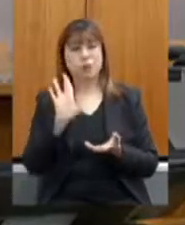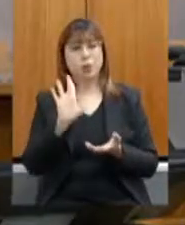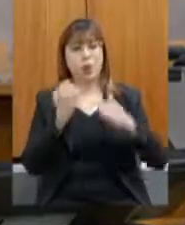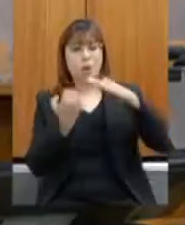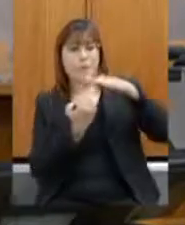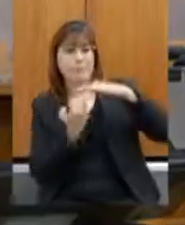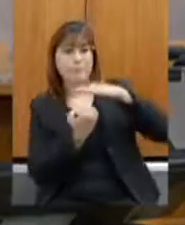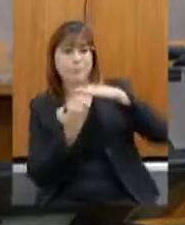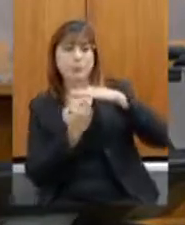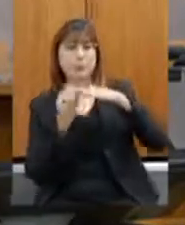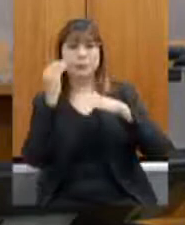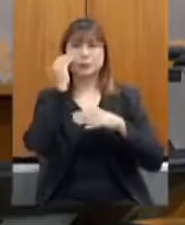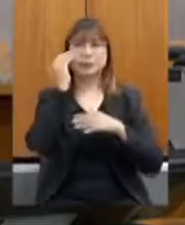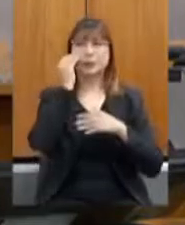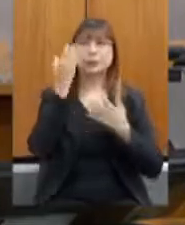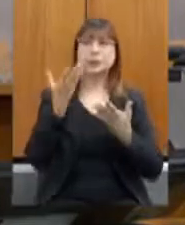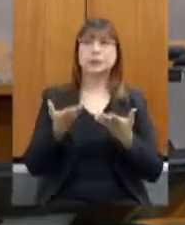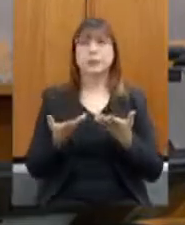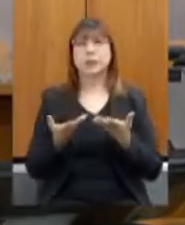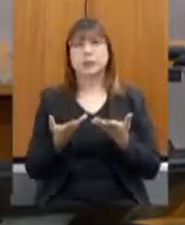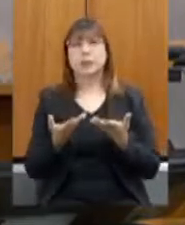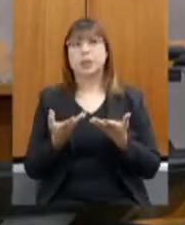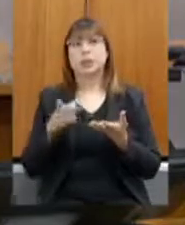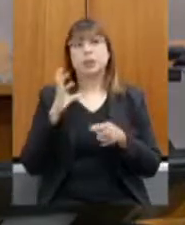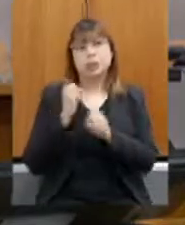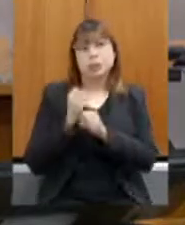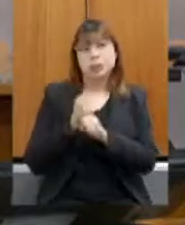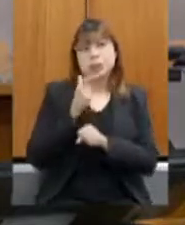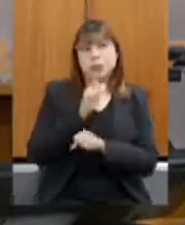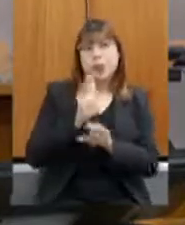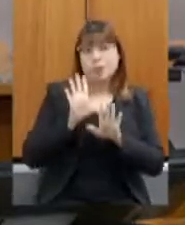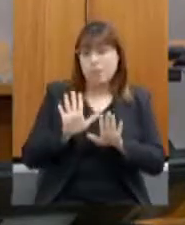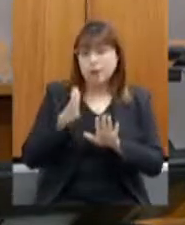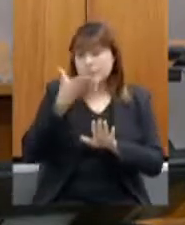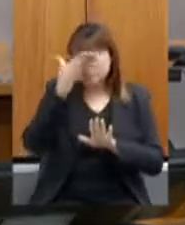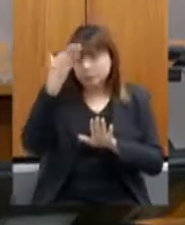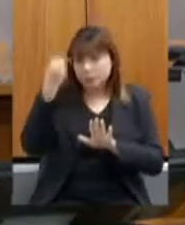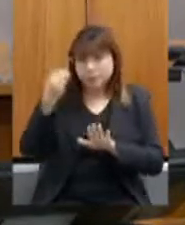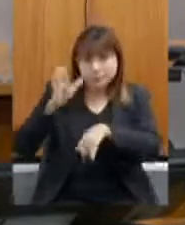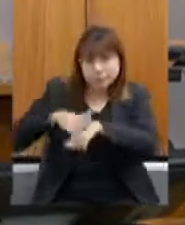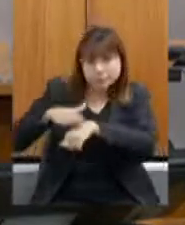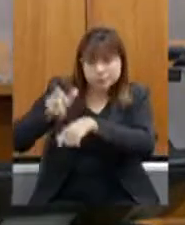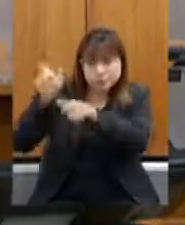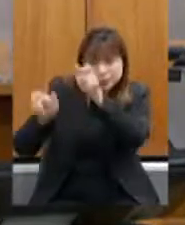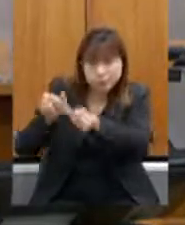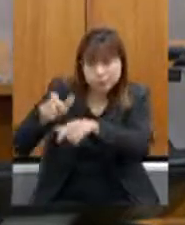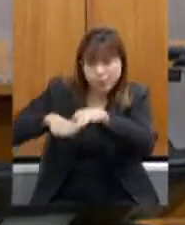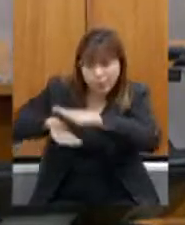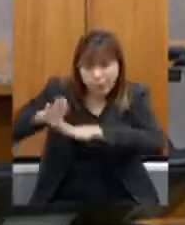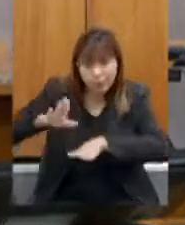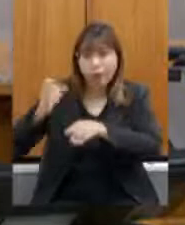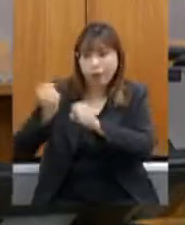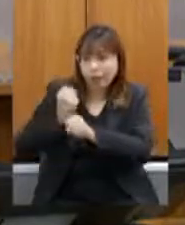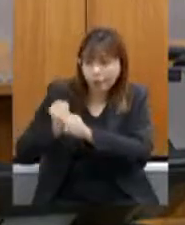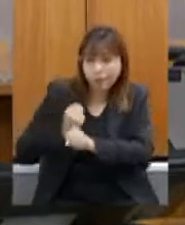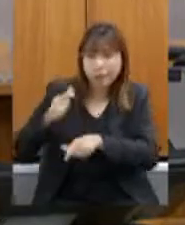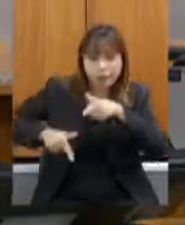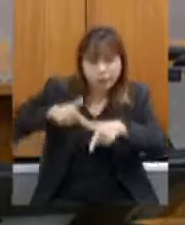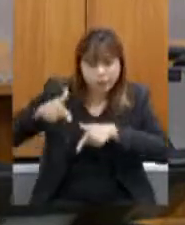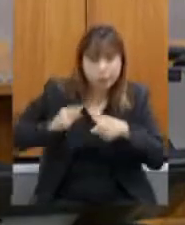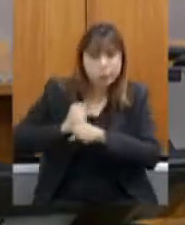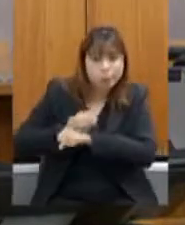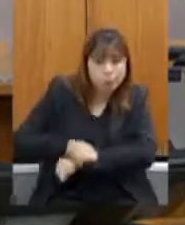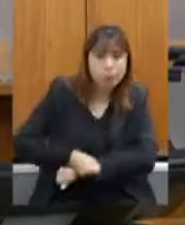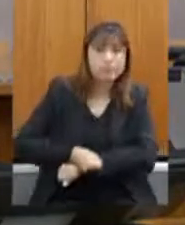tentando fazer que haja produção, mas esquece de quem produz realmente, quem está ali começando a fazer realmente